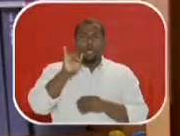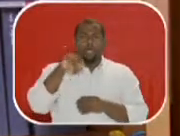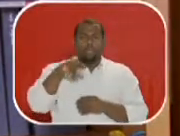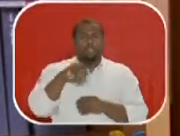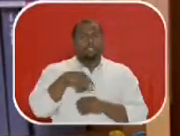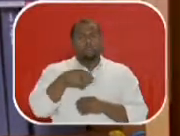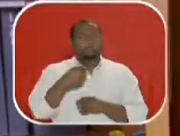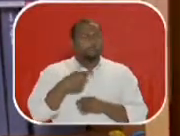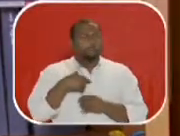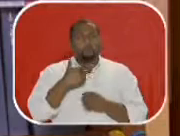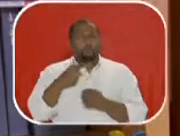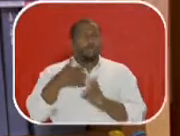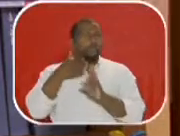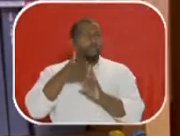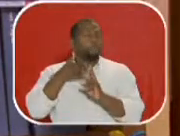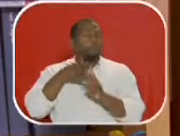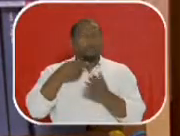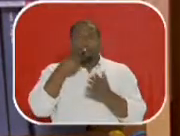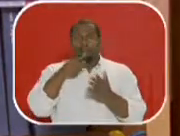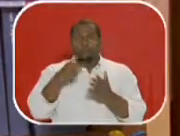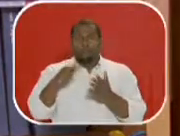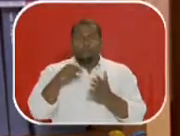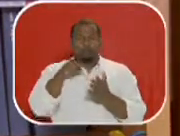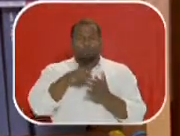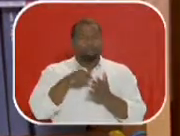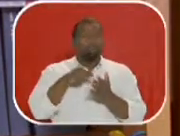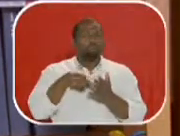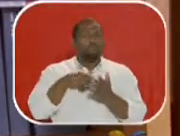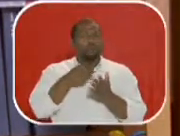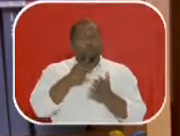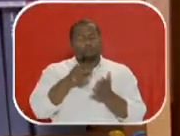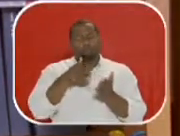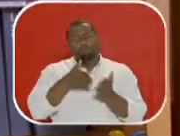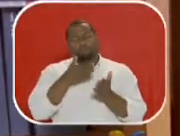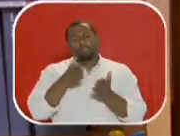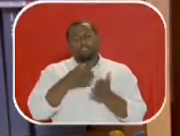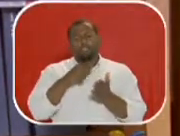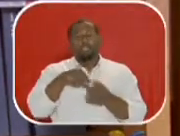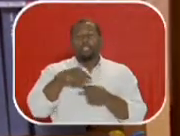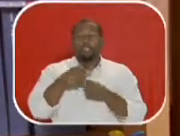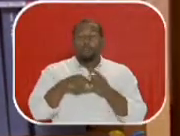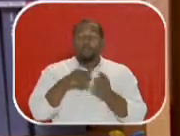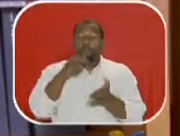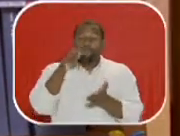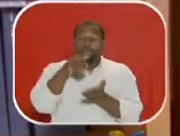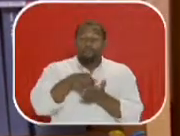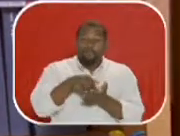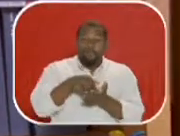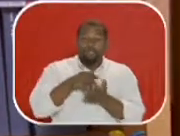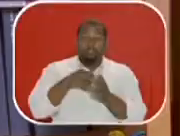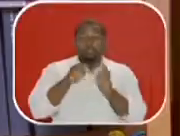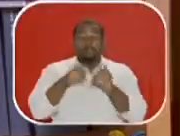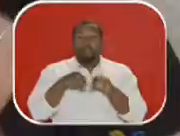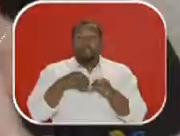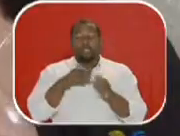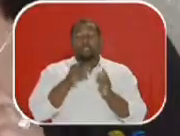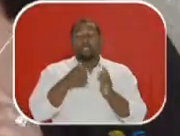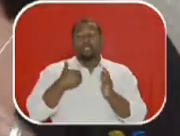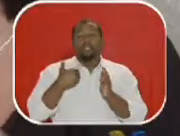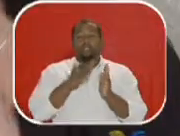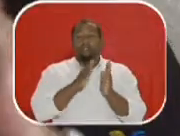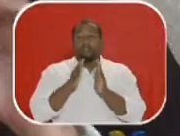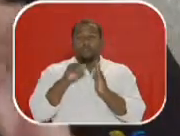depois não temos mais referências, e as referências novas para Aristóteles vão aparecer apenas no final da Idade Média.